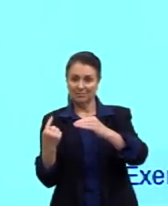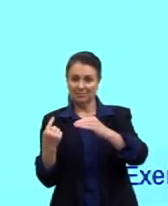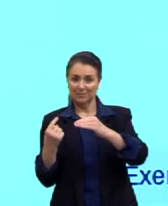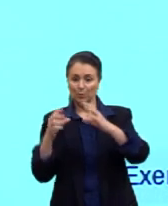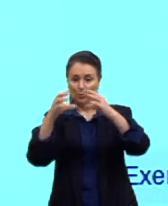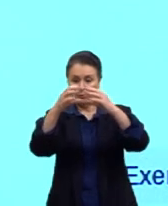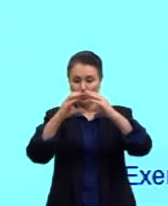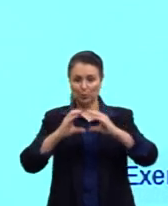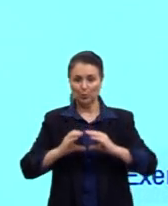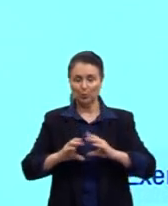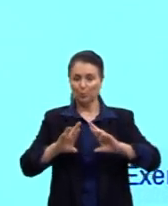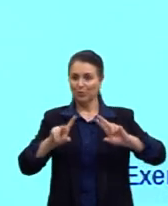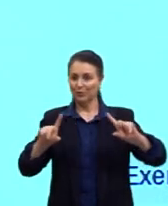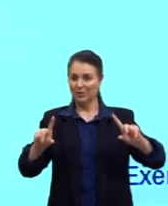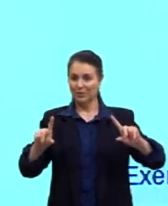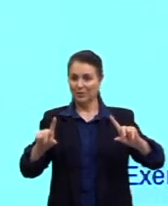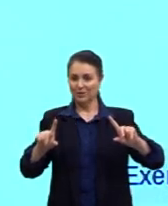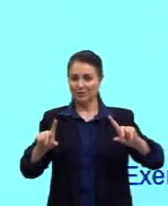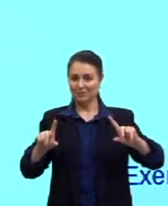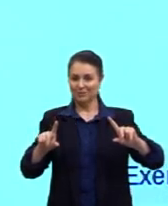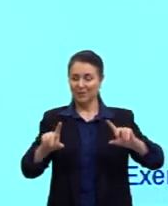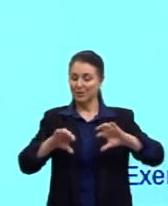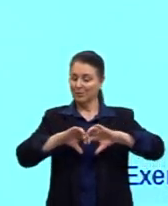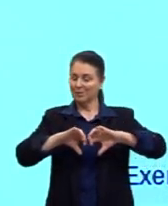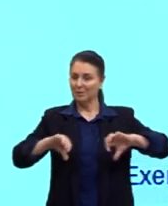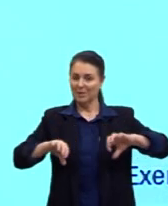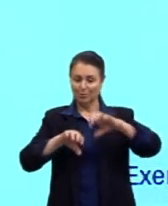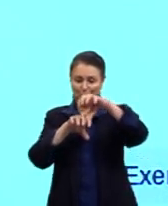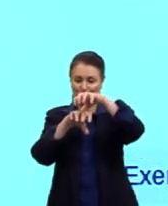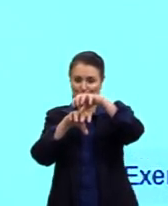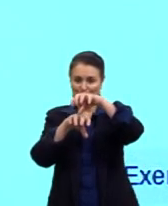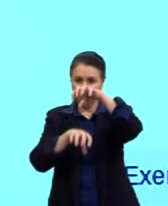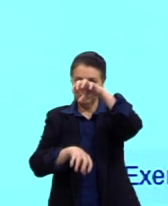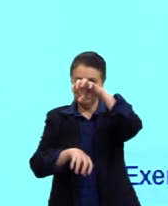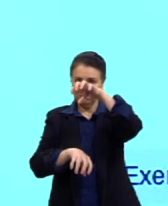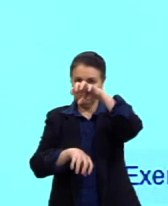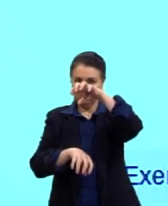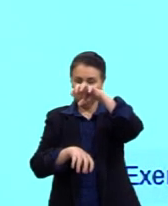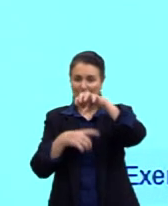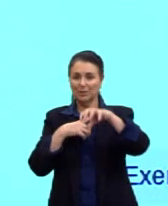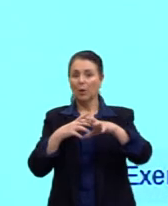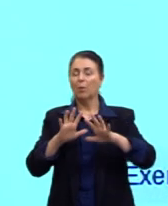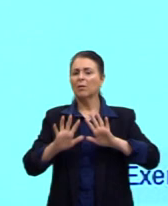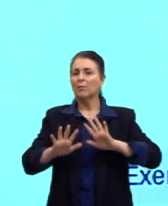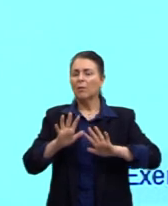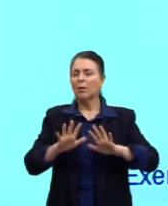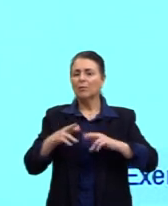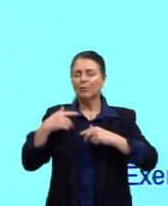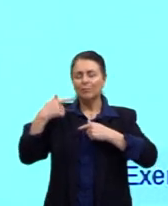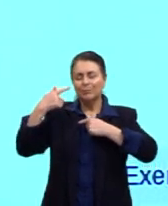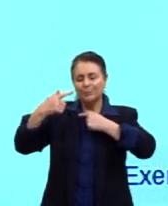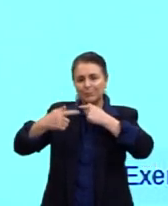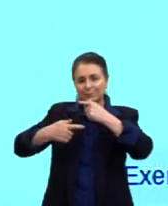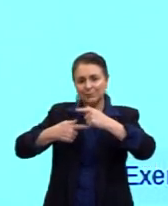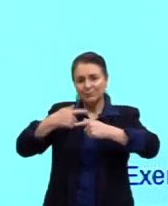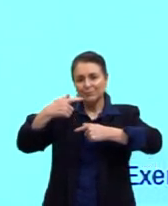grupos, esse aqui e esse aqui separadamente. Então, conforme vão se passando as gerações,